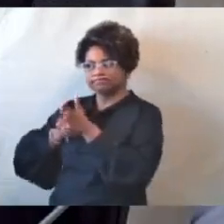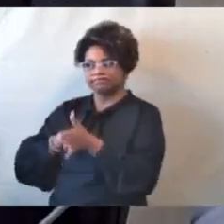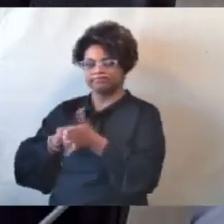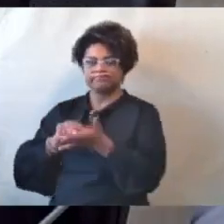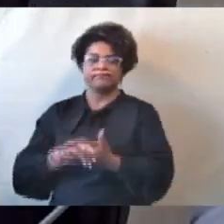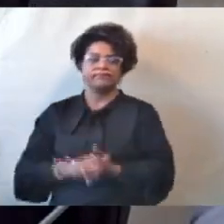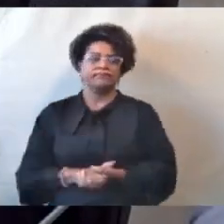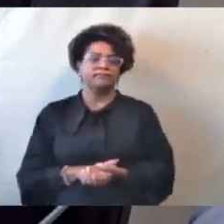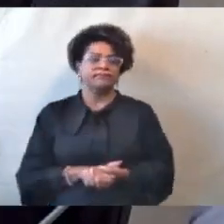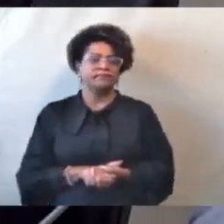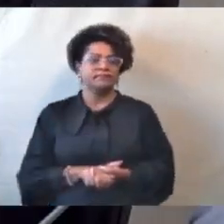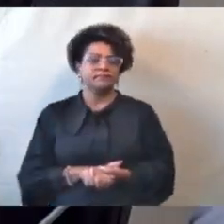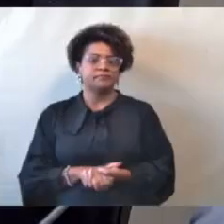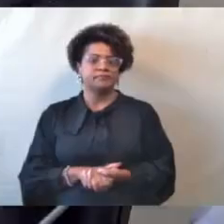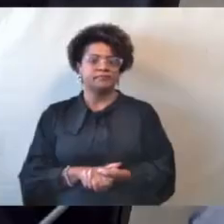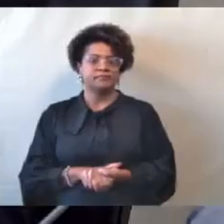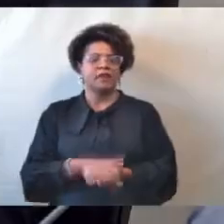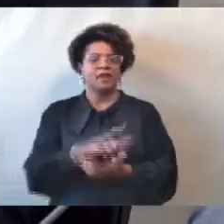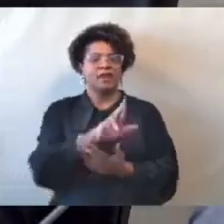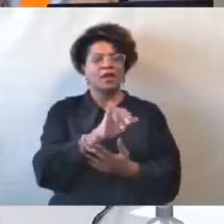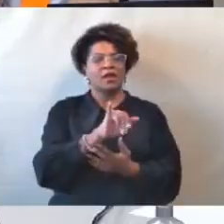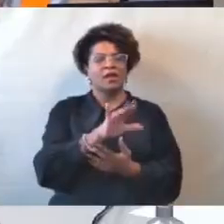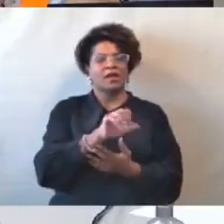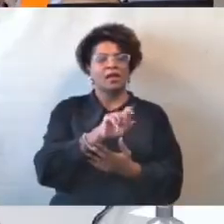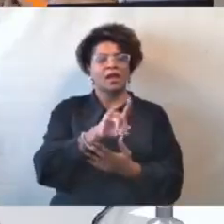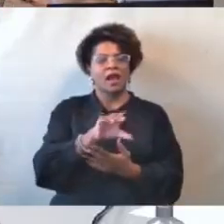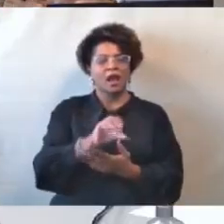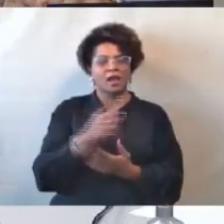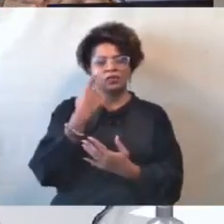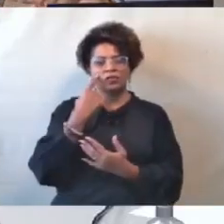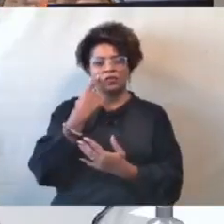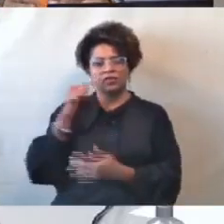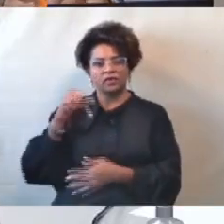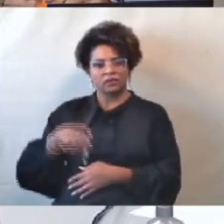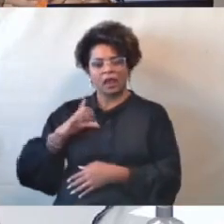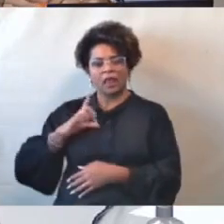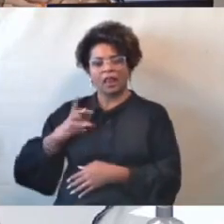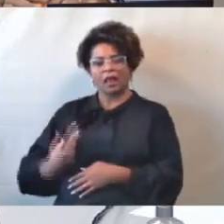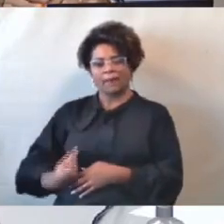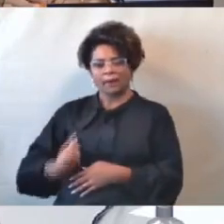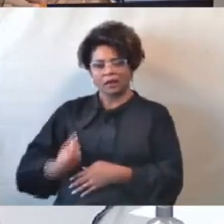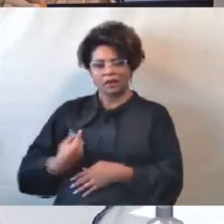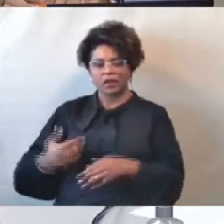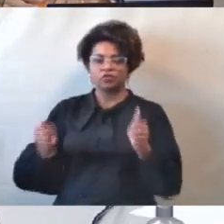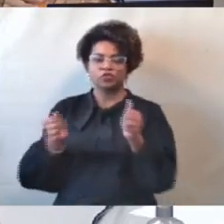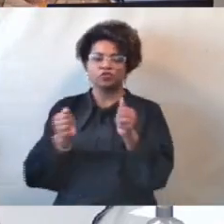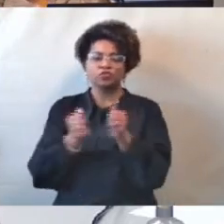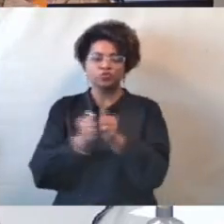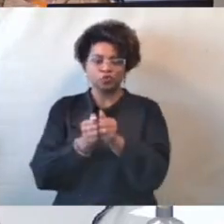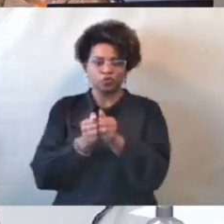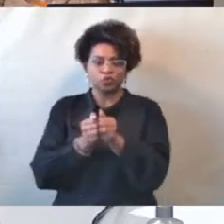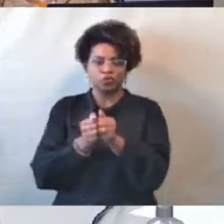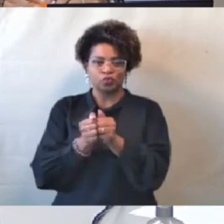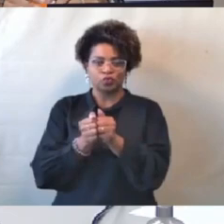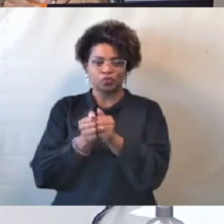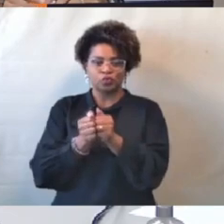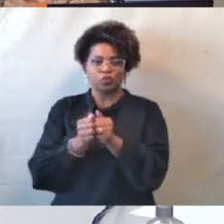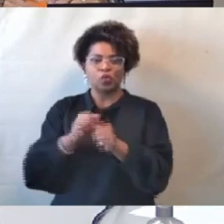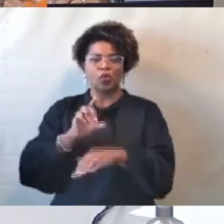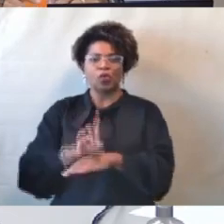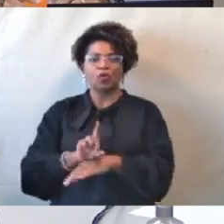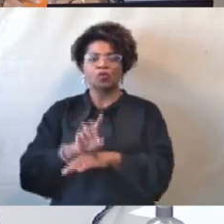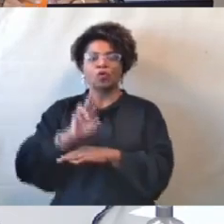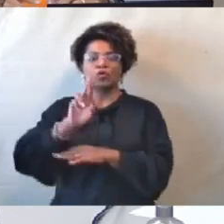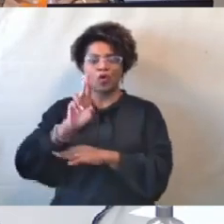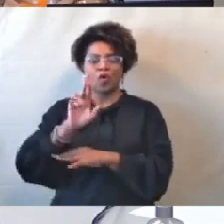O senhor Ricardo, estou vendo aqui, está presente, juntamente com o doutor Fernando. Vou ler o requerimento